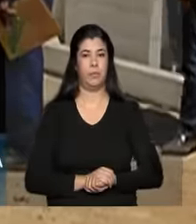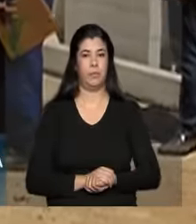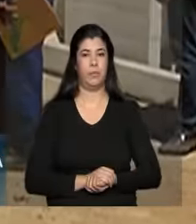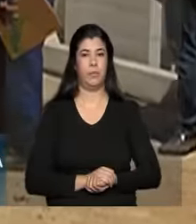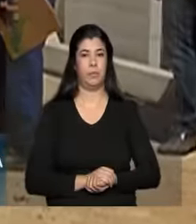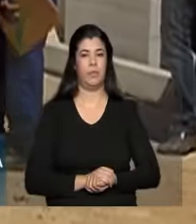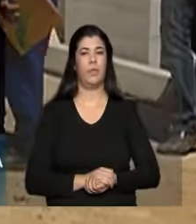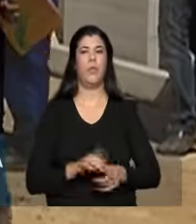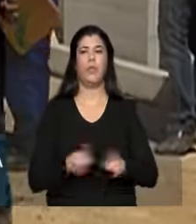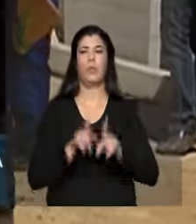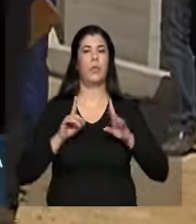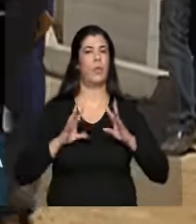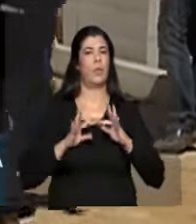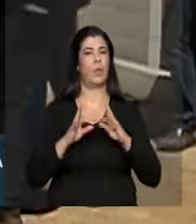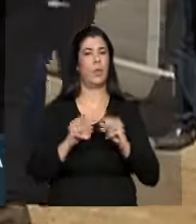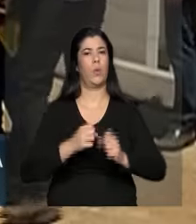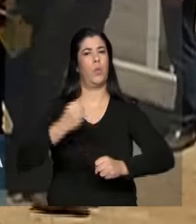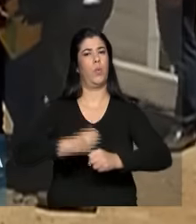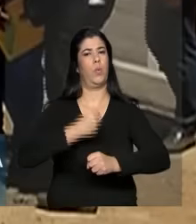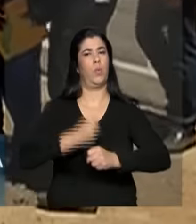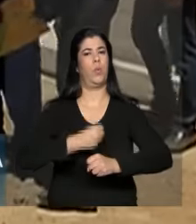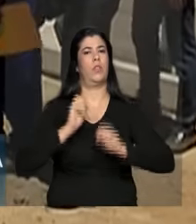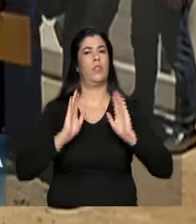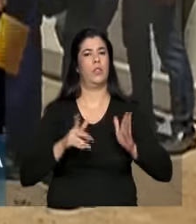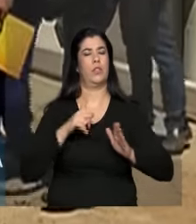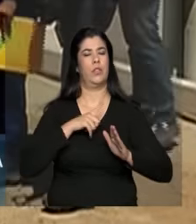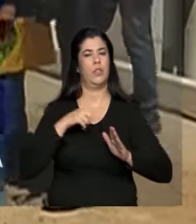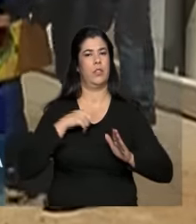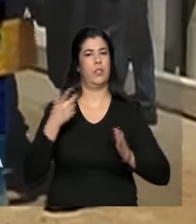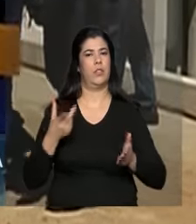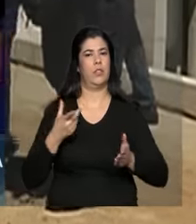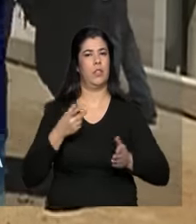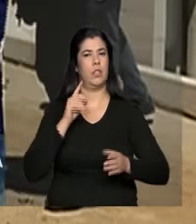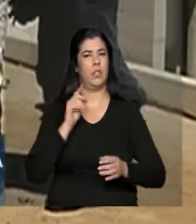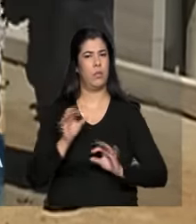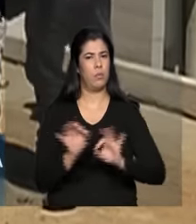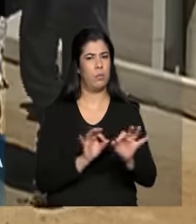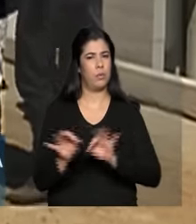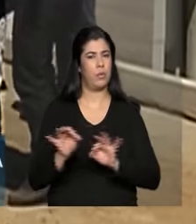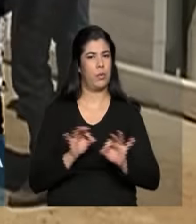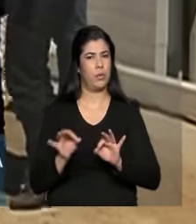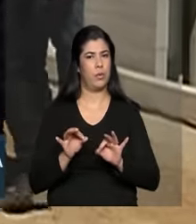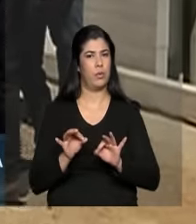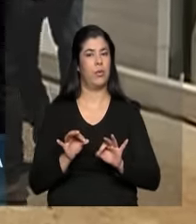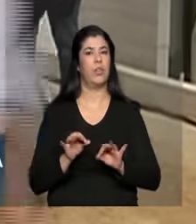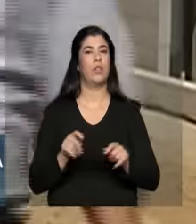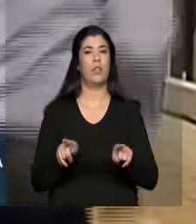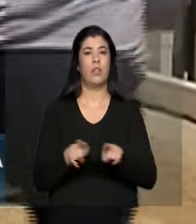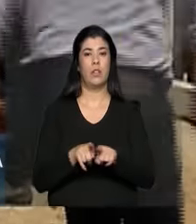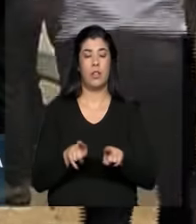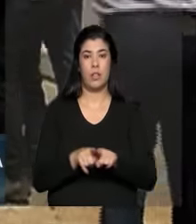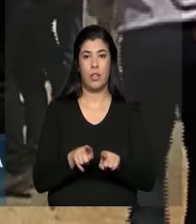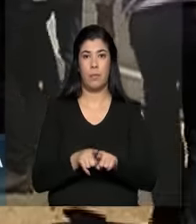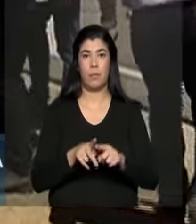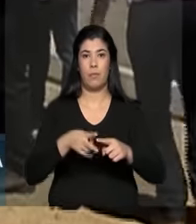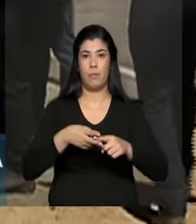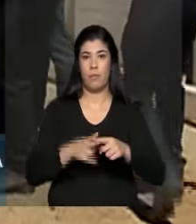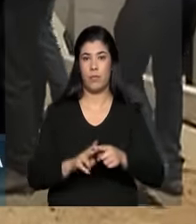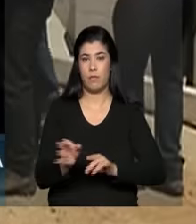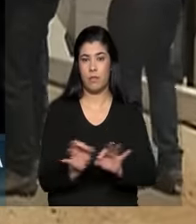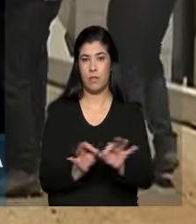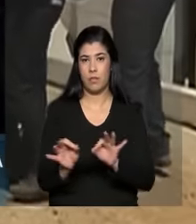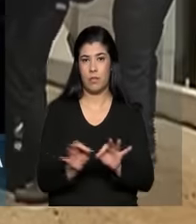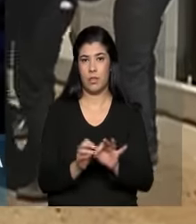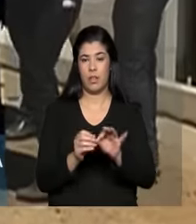Além de todas as obras previstas, será feita a recuperação de 23 açudes